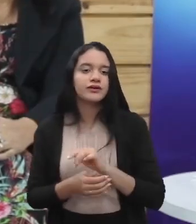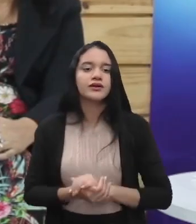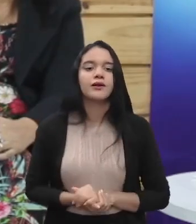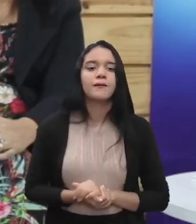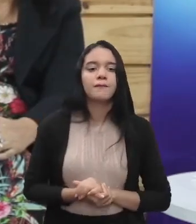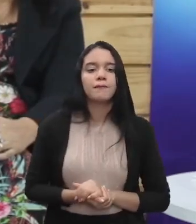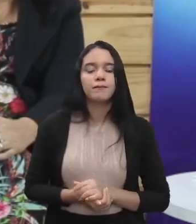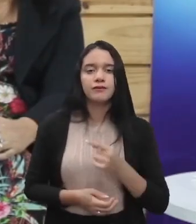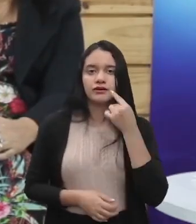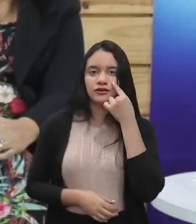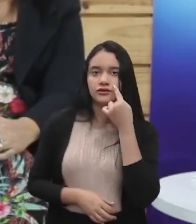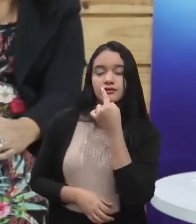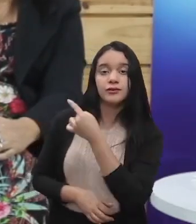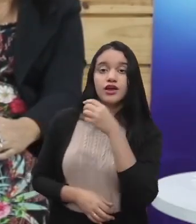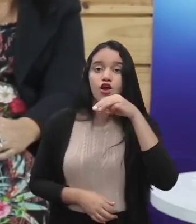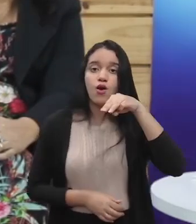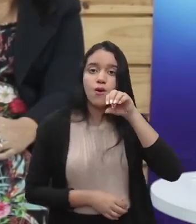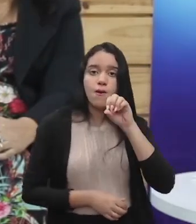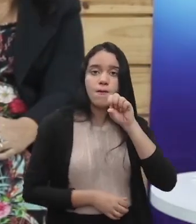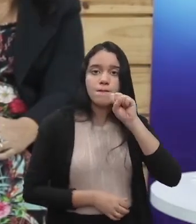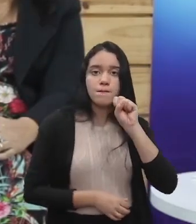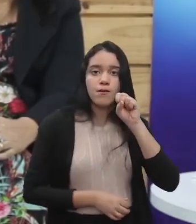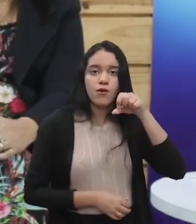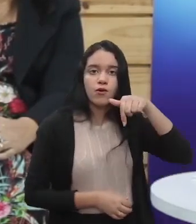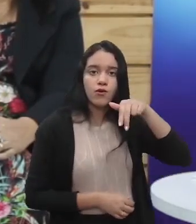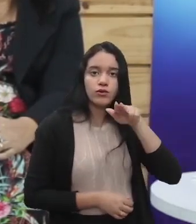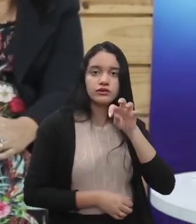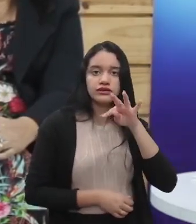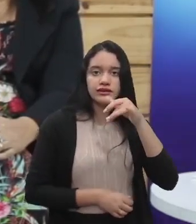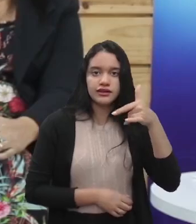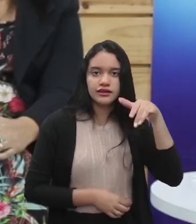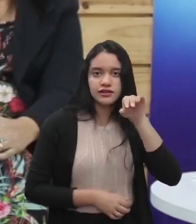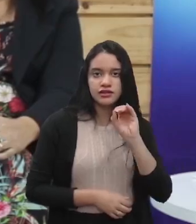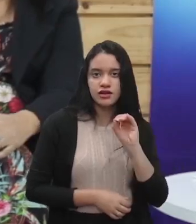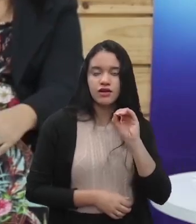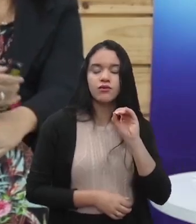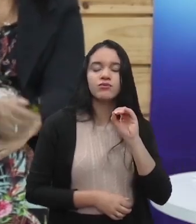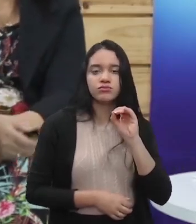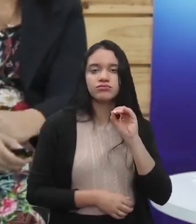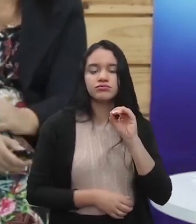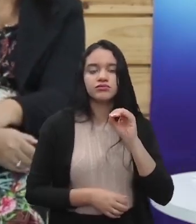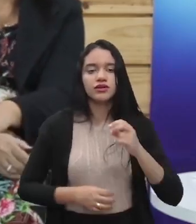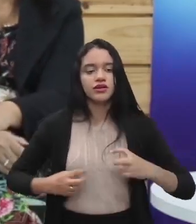Esse mosquetão aqui, ele pode ser atrelado ao cinto de segurança.